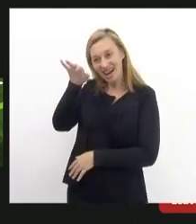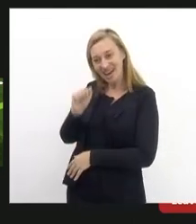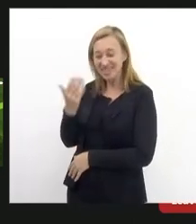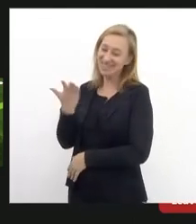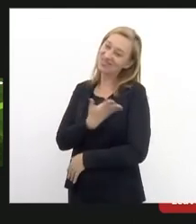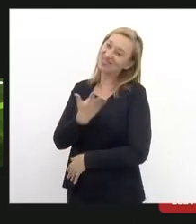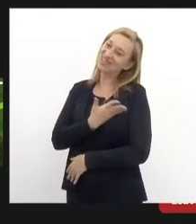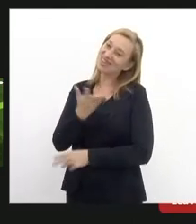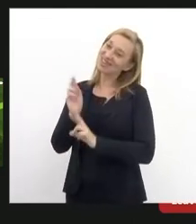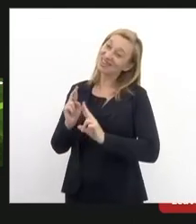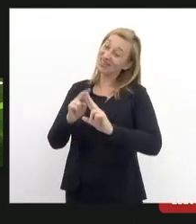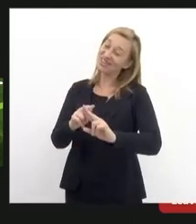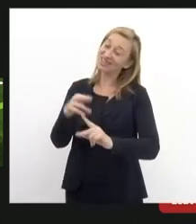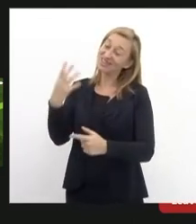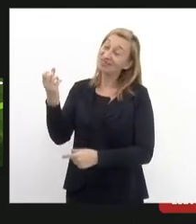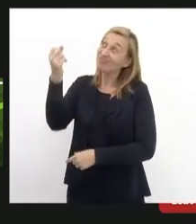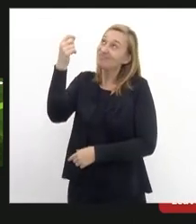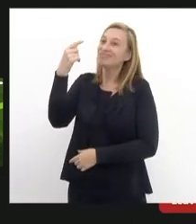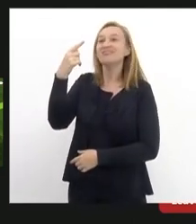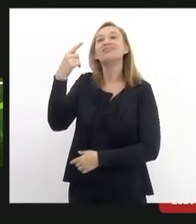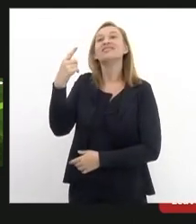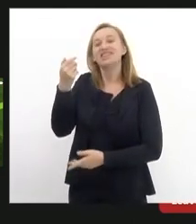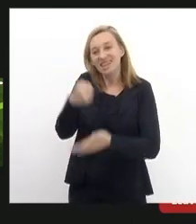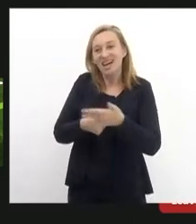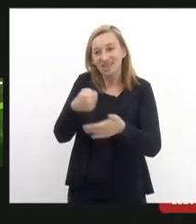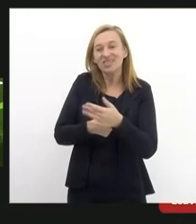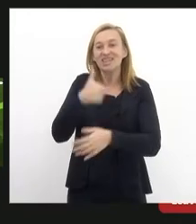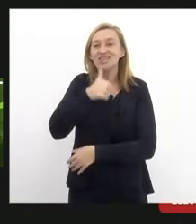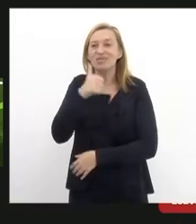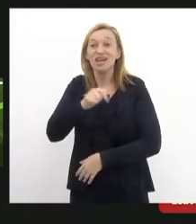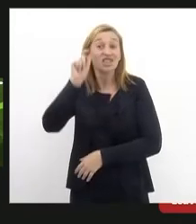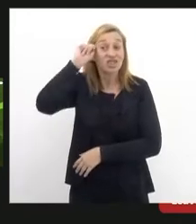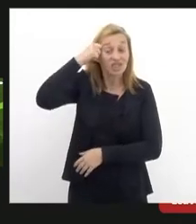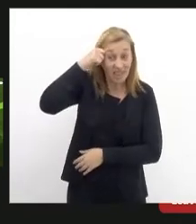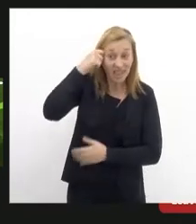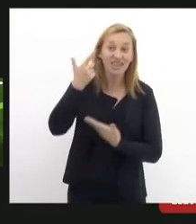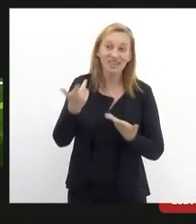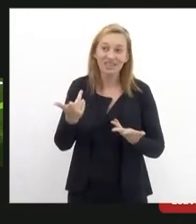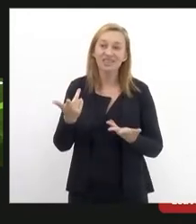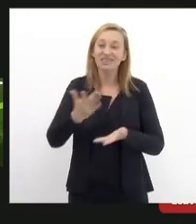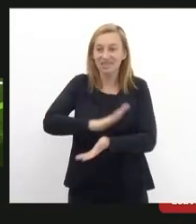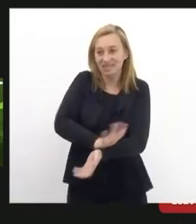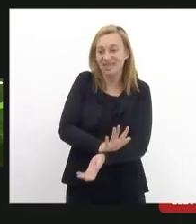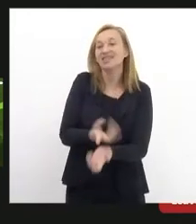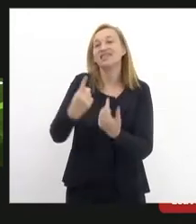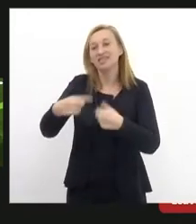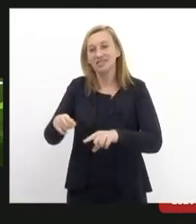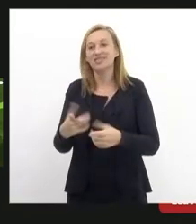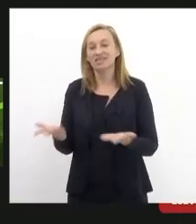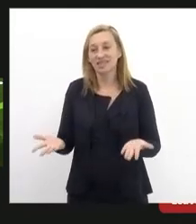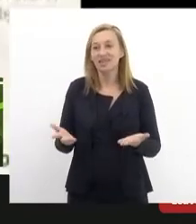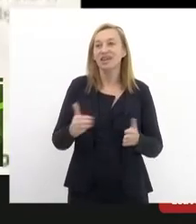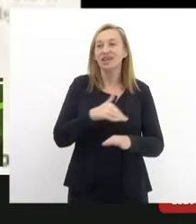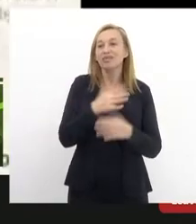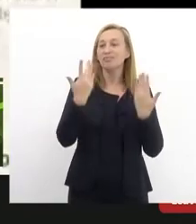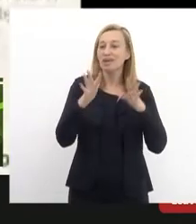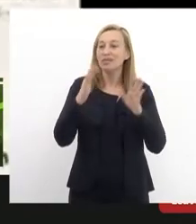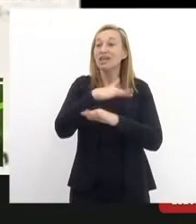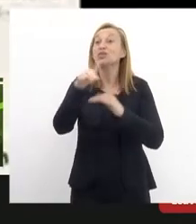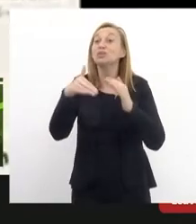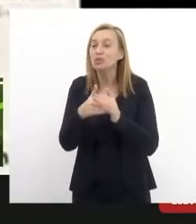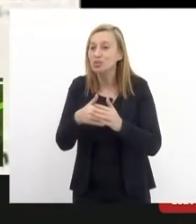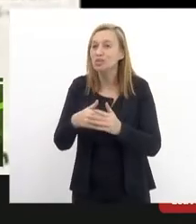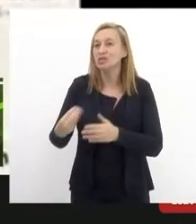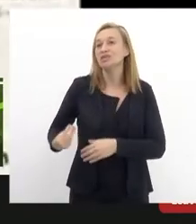colega minha referência inspiradora do campo da luta das mulheres negras da discussão antirracista e saúdo todos e todos os moradores que